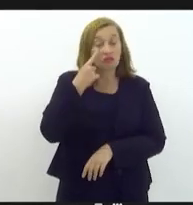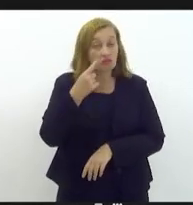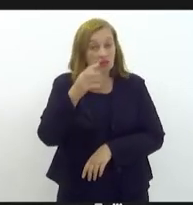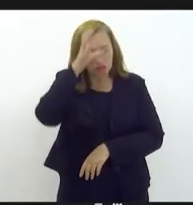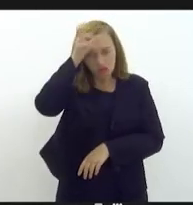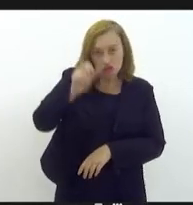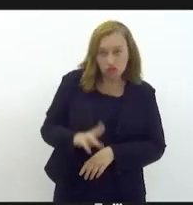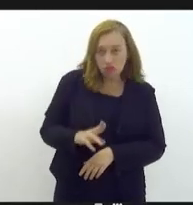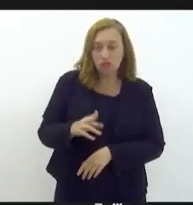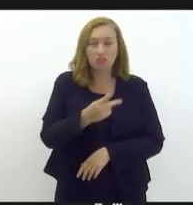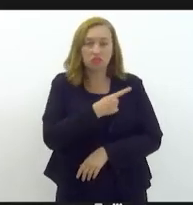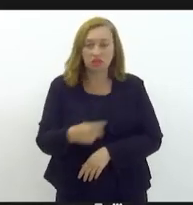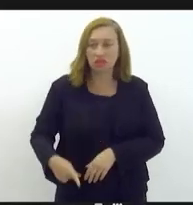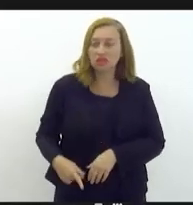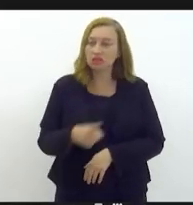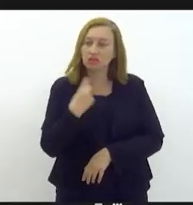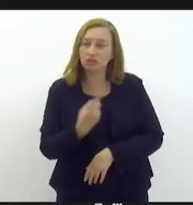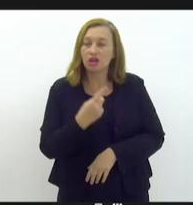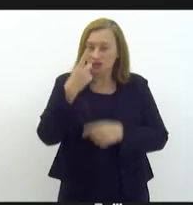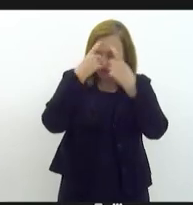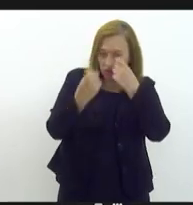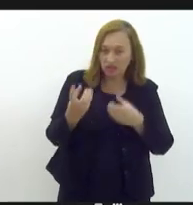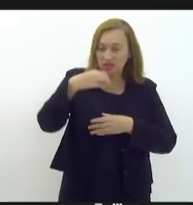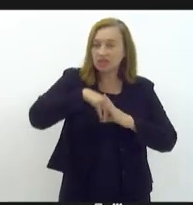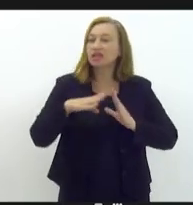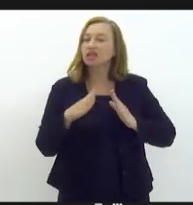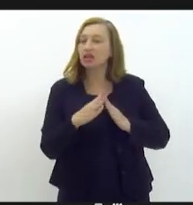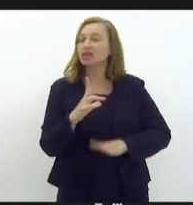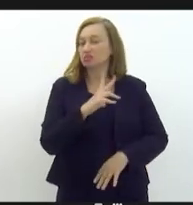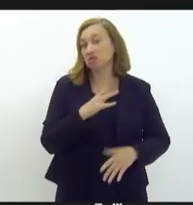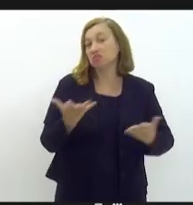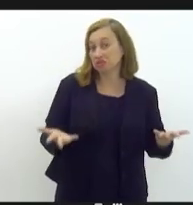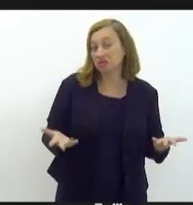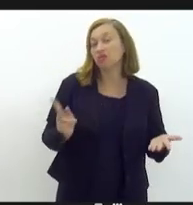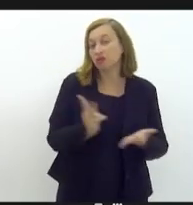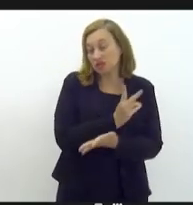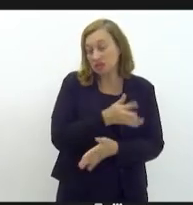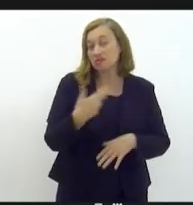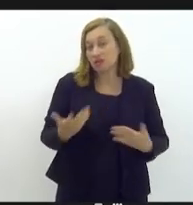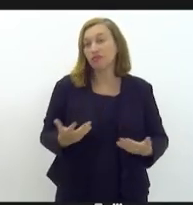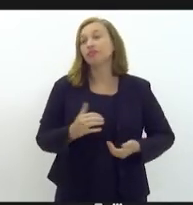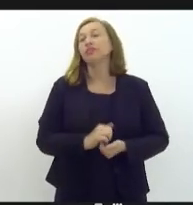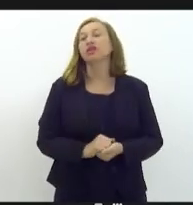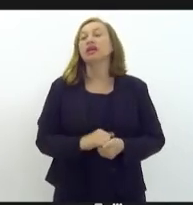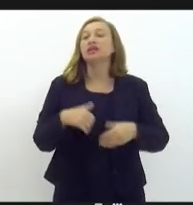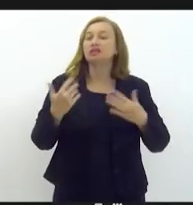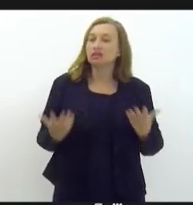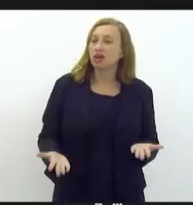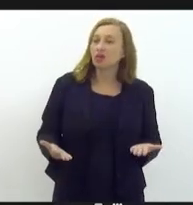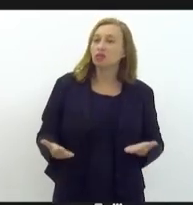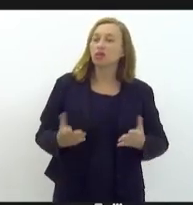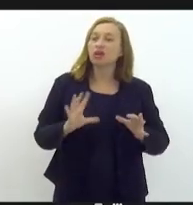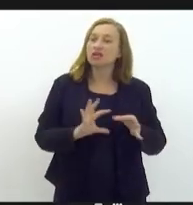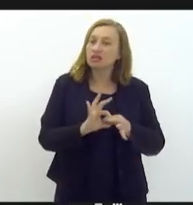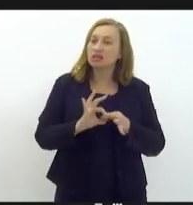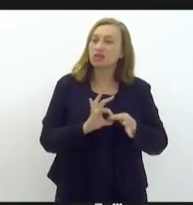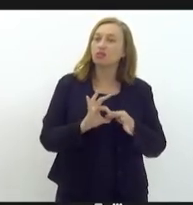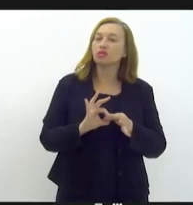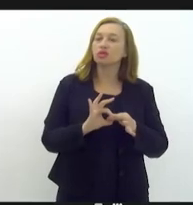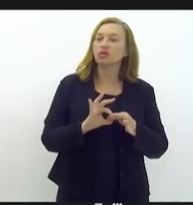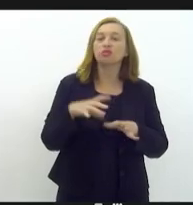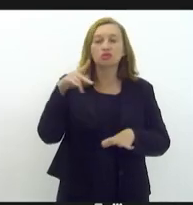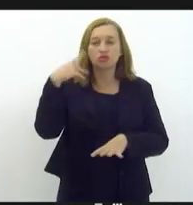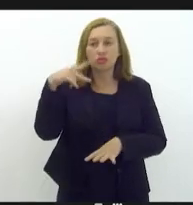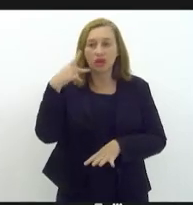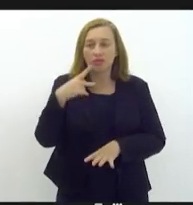nossa presidente, é a violência doméstica dentro da própria casa, acontecendo isso, então, essa união do parlamento,